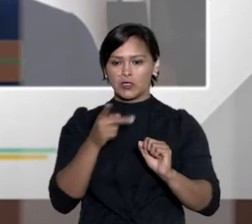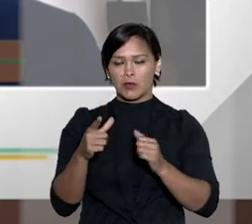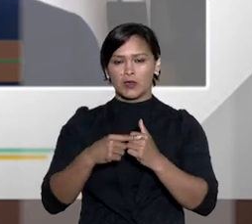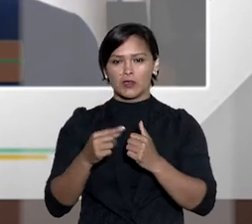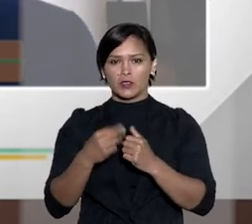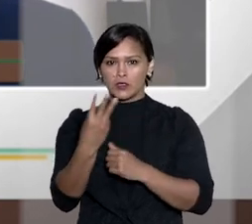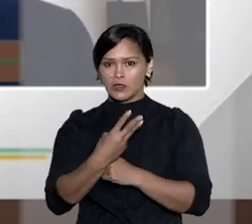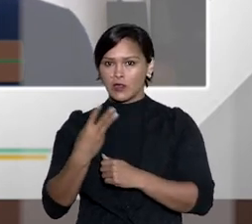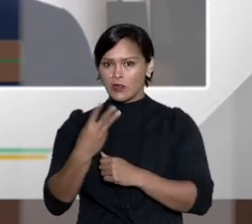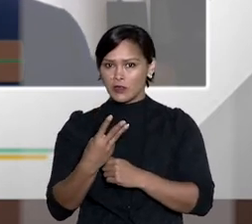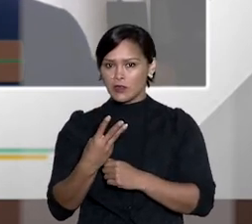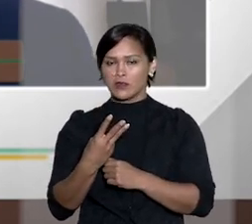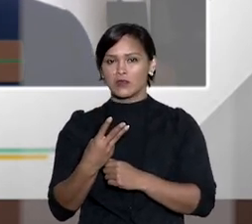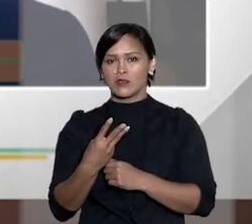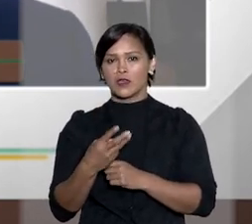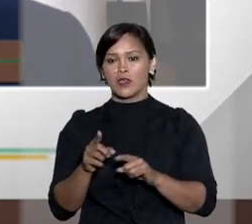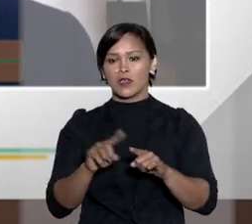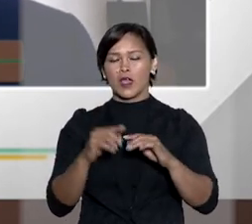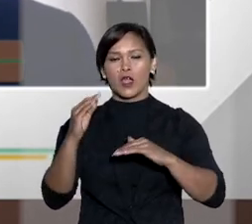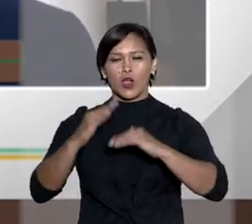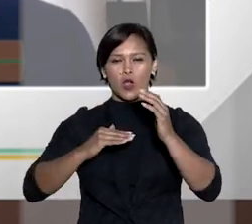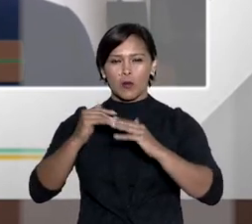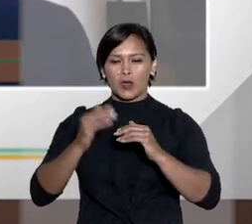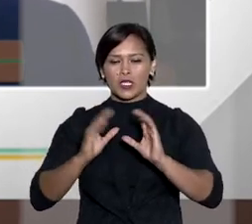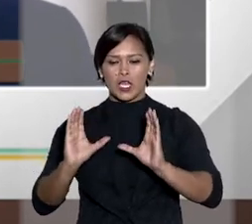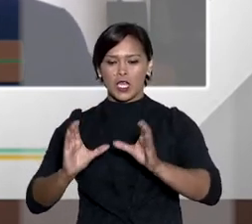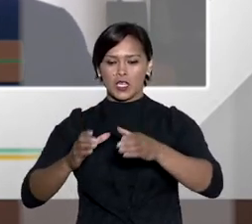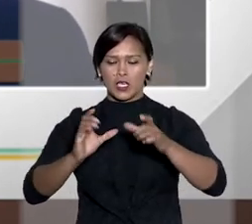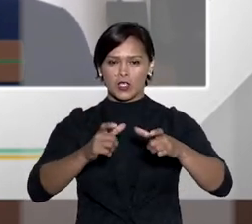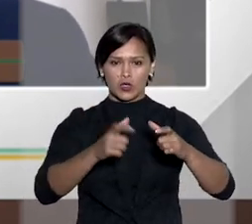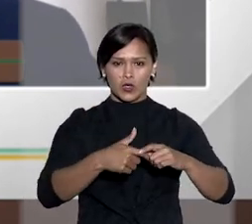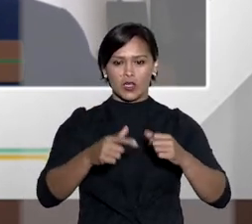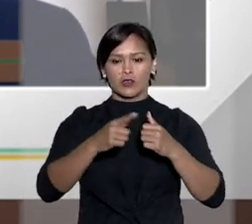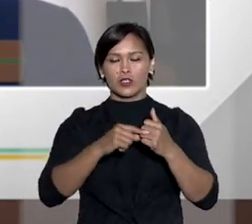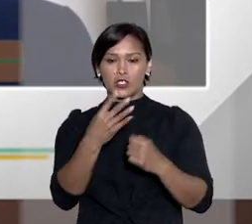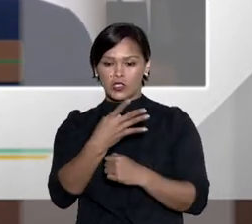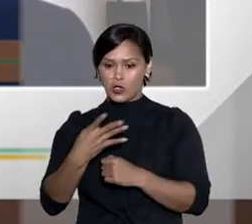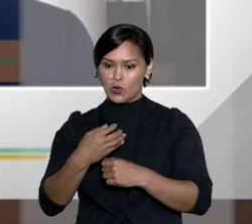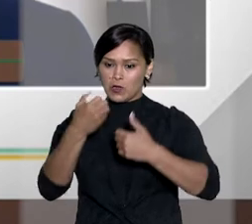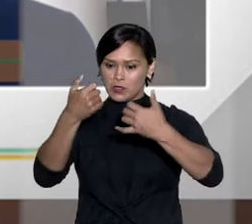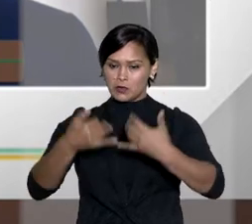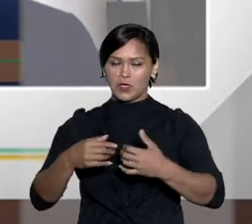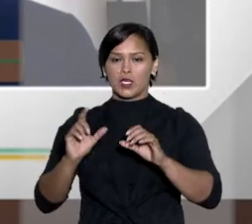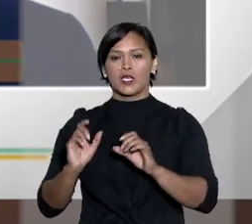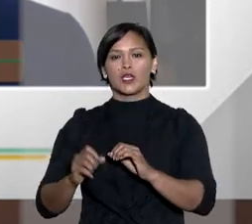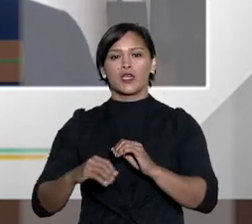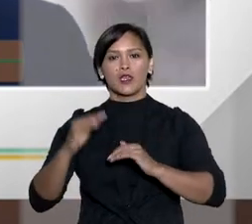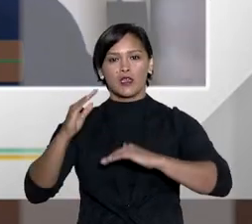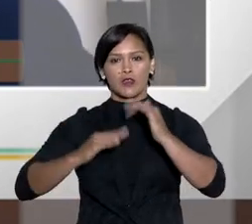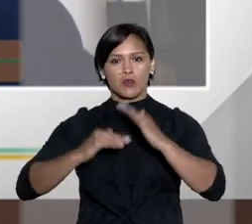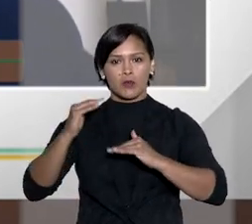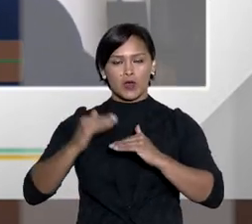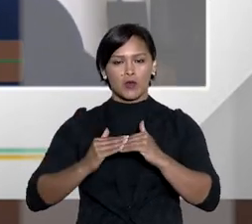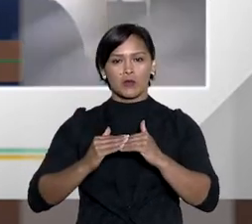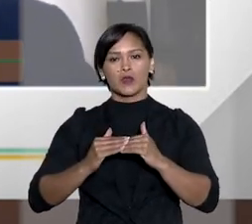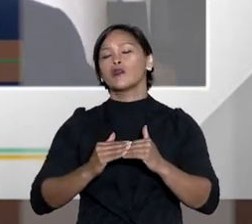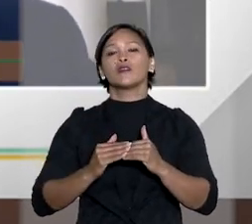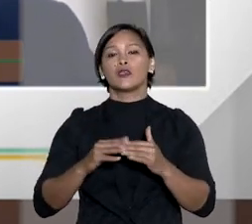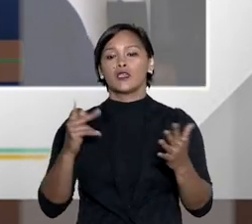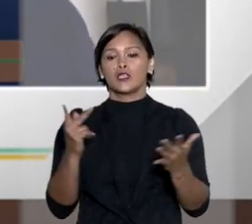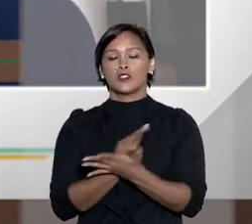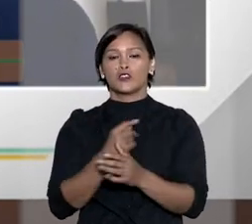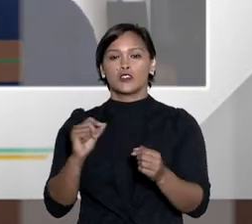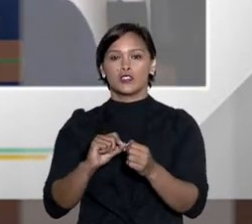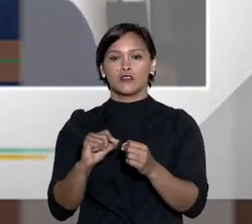causa ou da matéria em discussão, conforme está lá no artigo 3º, que já foi comentado, uma competência territorial que está lá no artigo